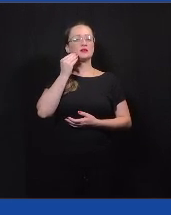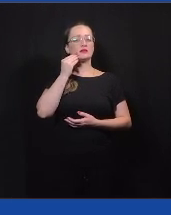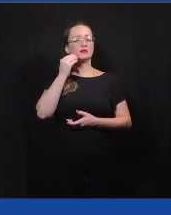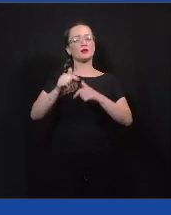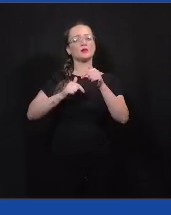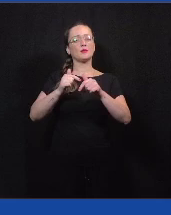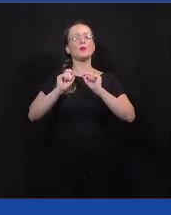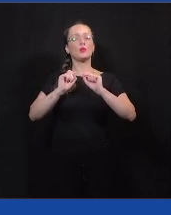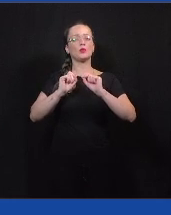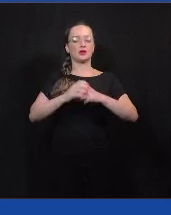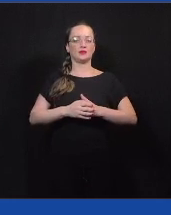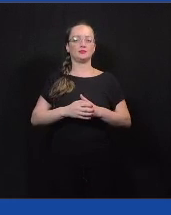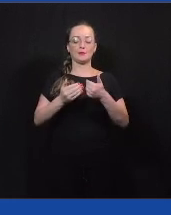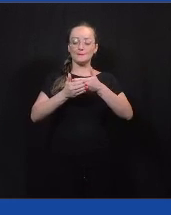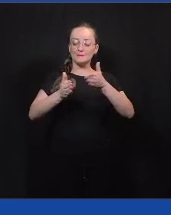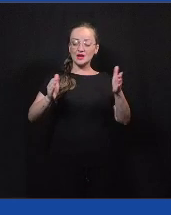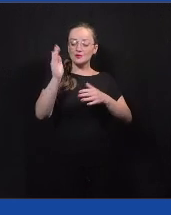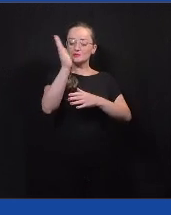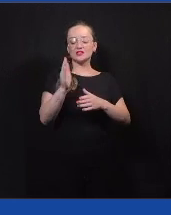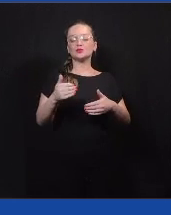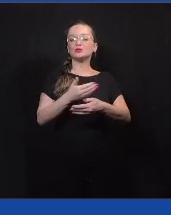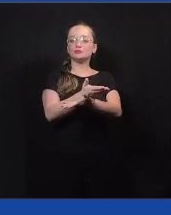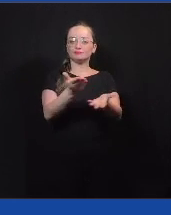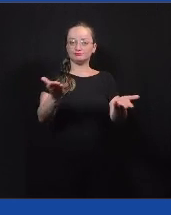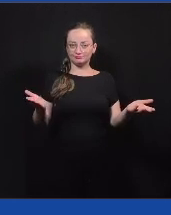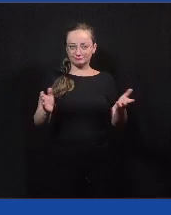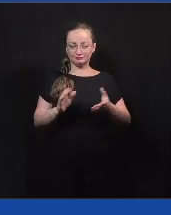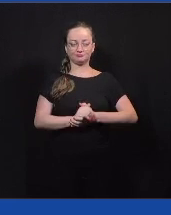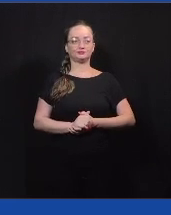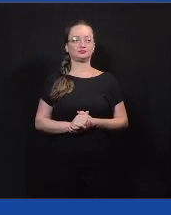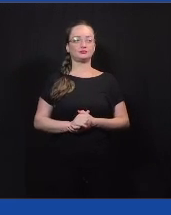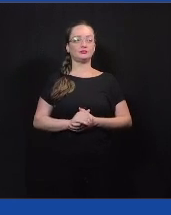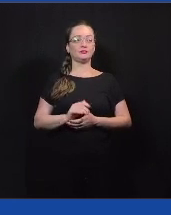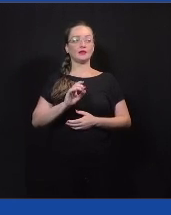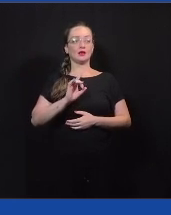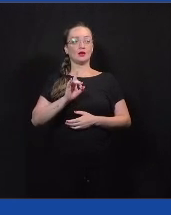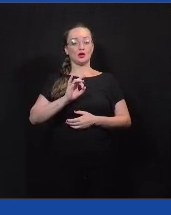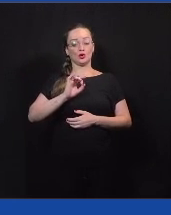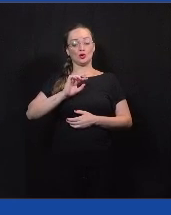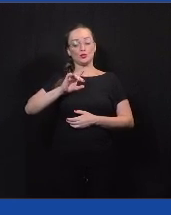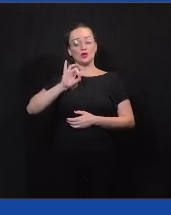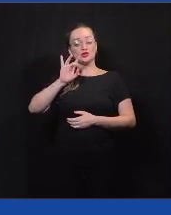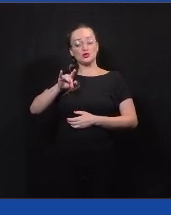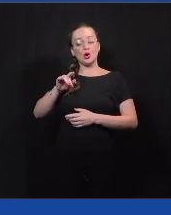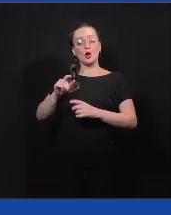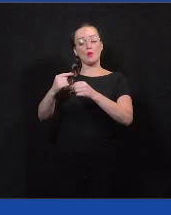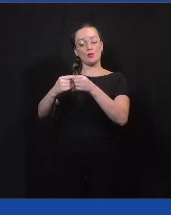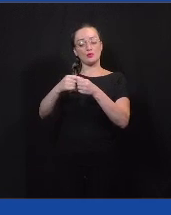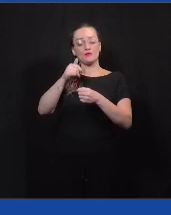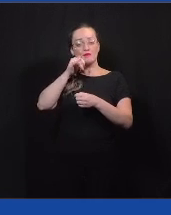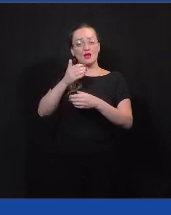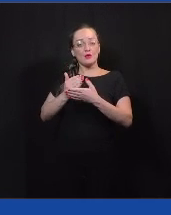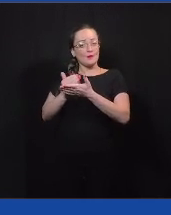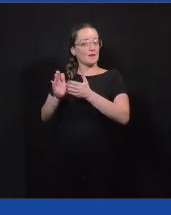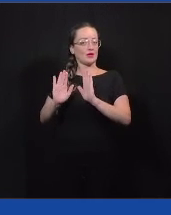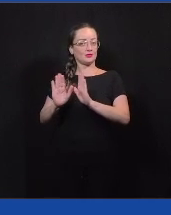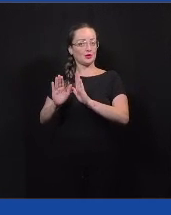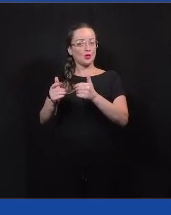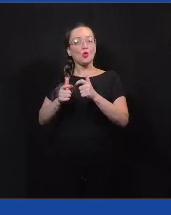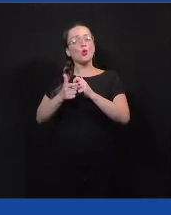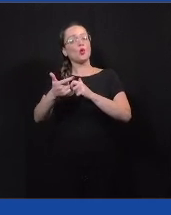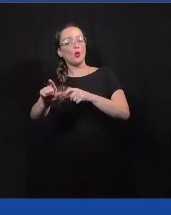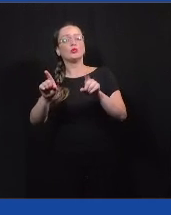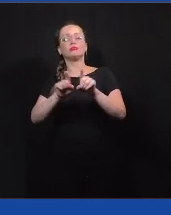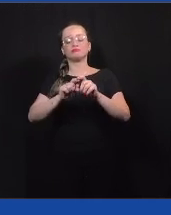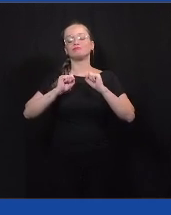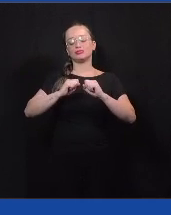né, para abrir isso para o Brasil inteiro também. Então, não só a Miraí, aqueles municípios que eu falei lá no início, vão poder